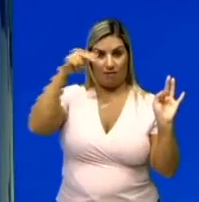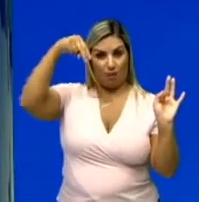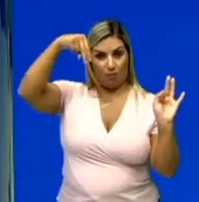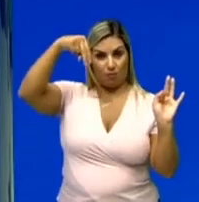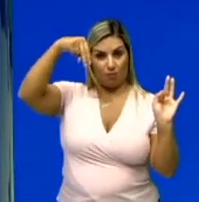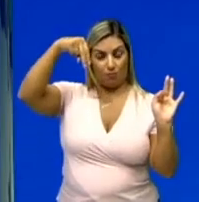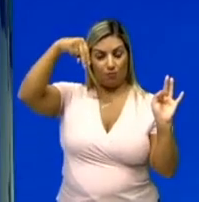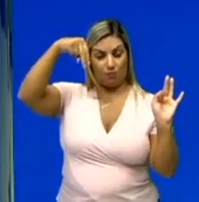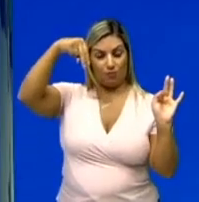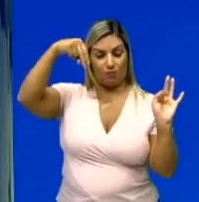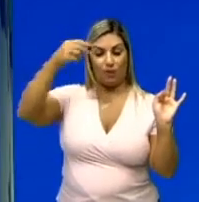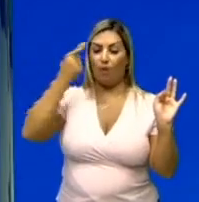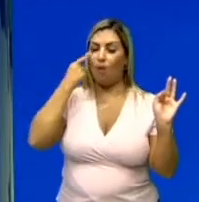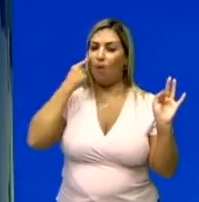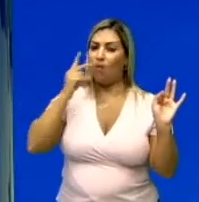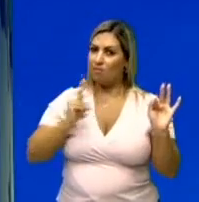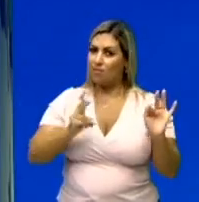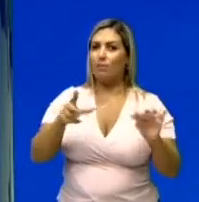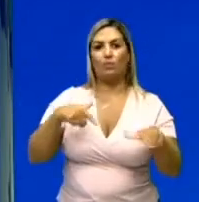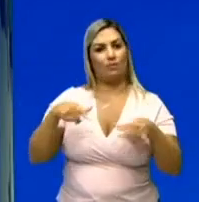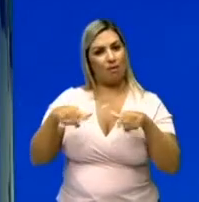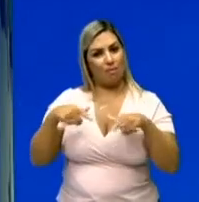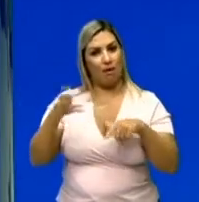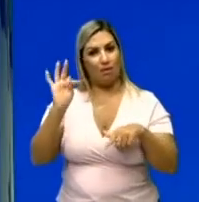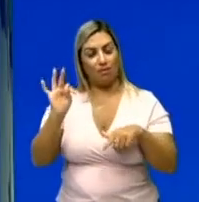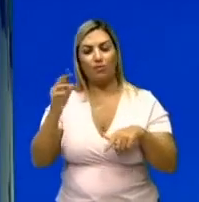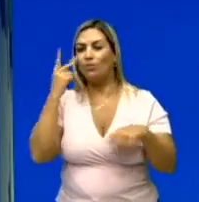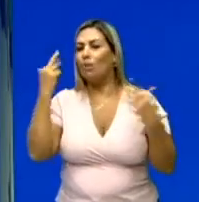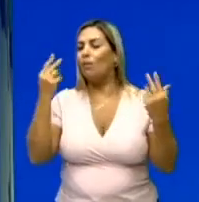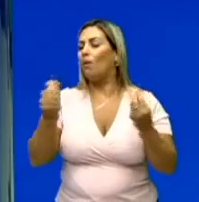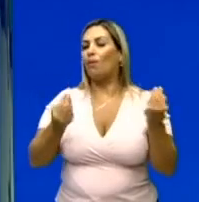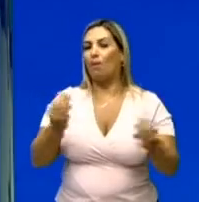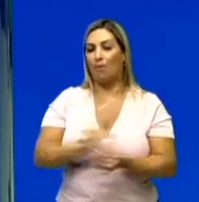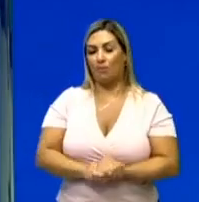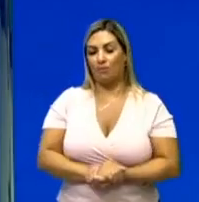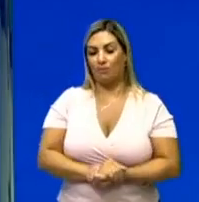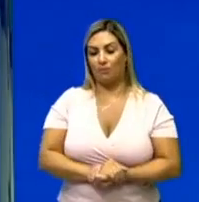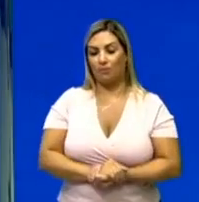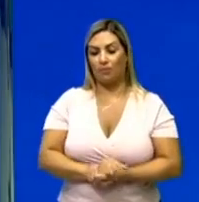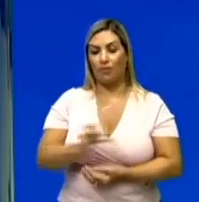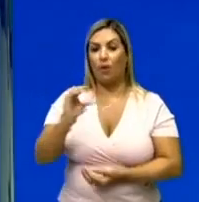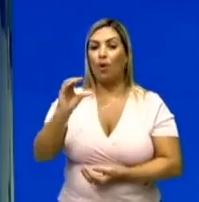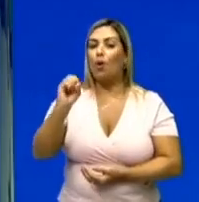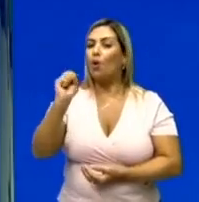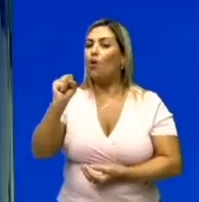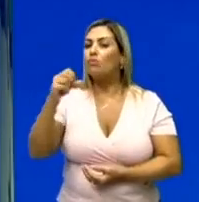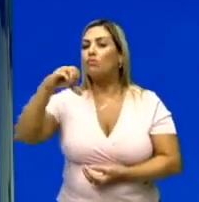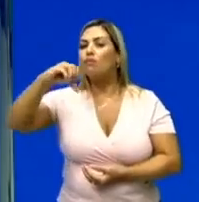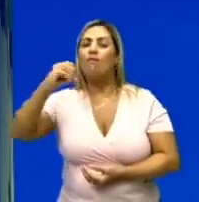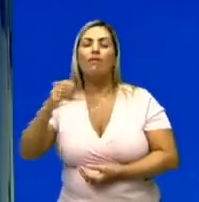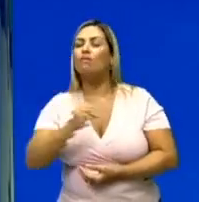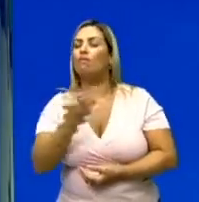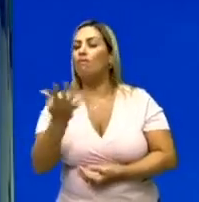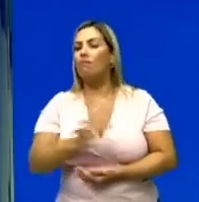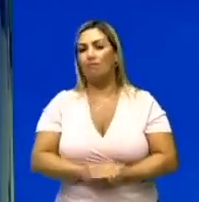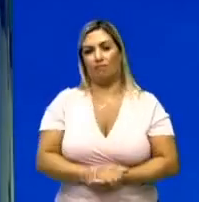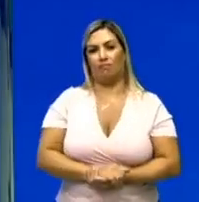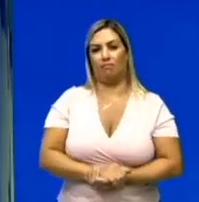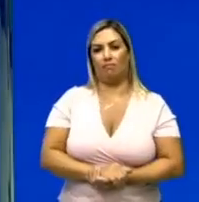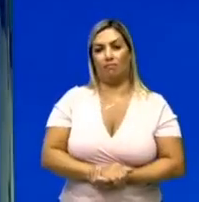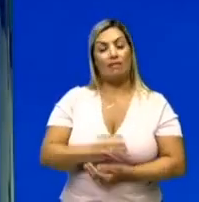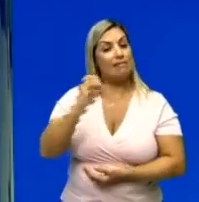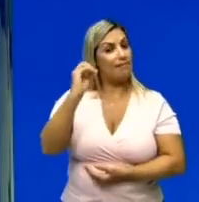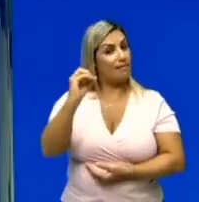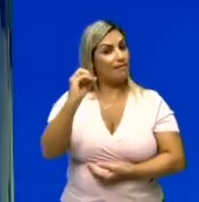graus, sempre o trabalho da força normal vai ser quanto? Quanto é o cosseno de 90? Cosseno de 90